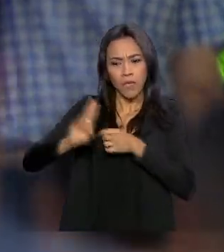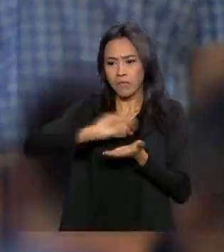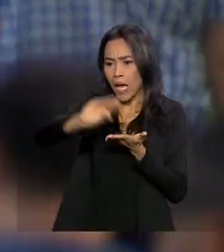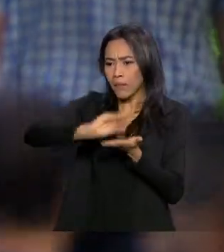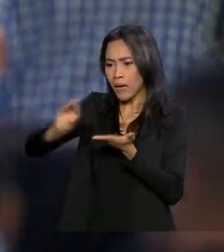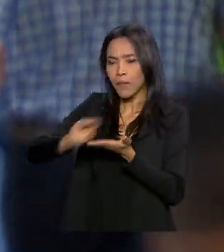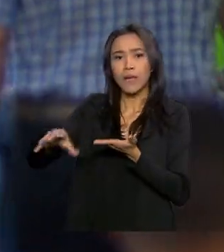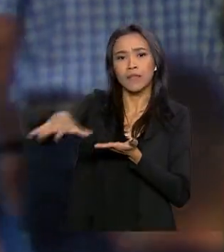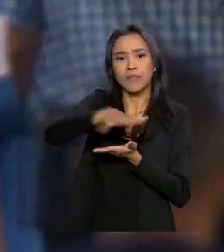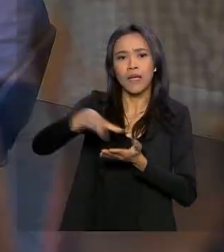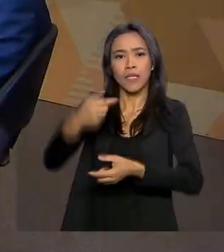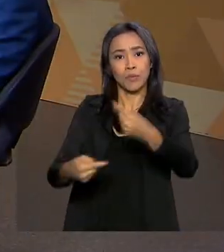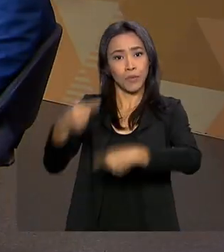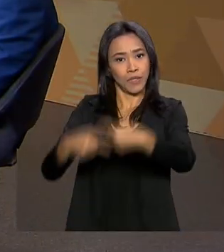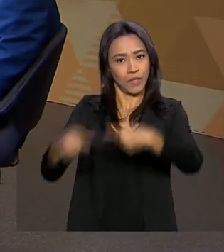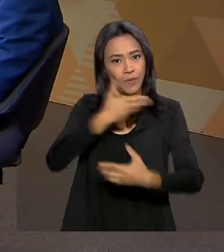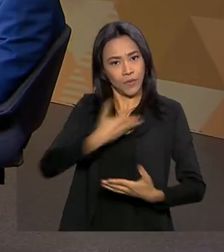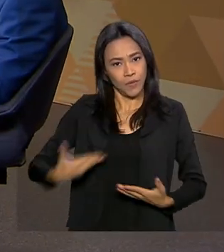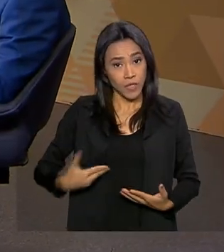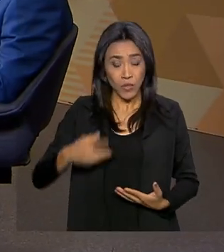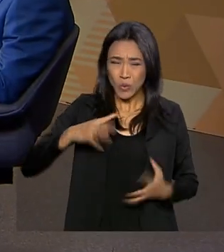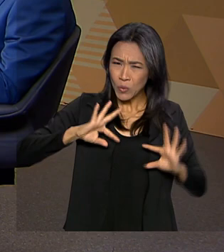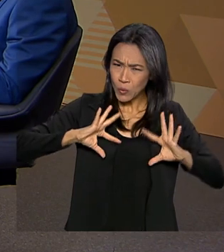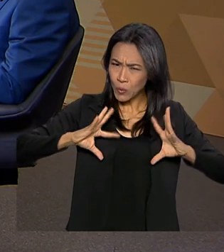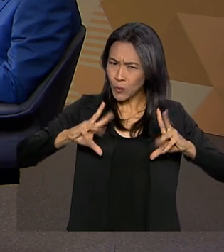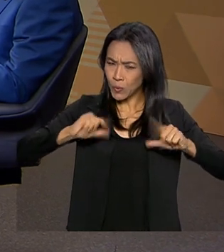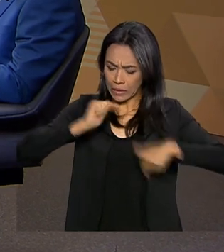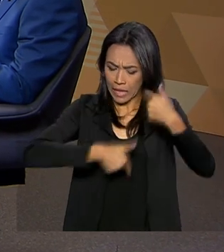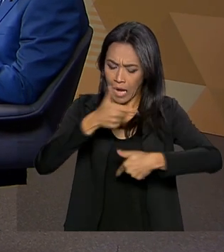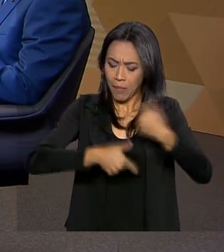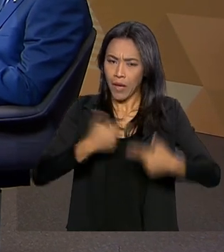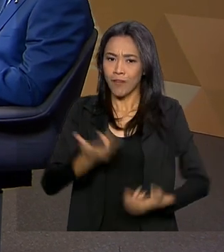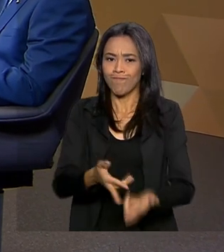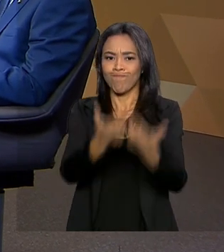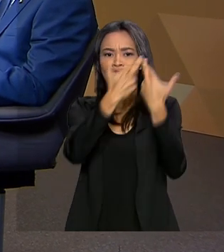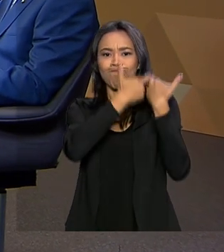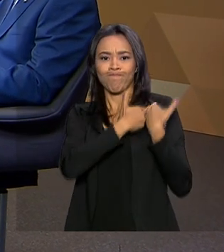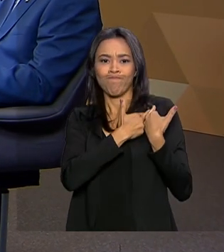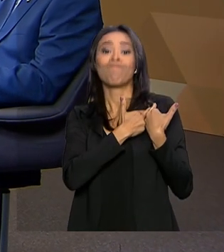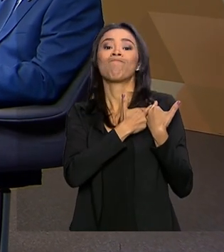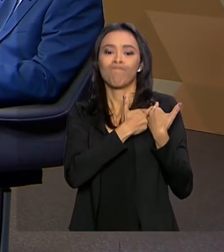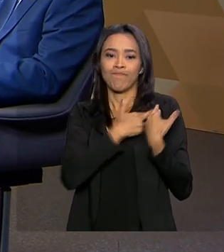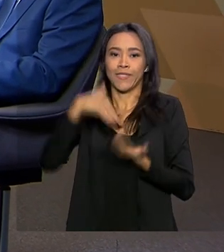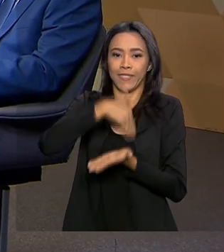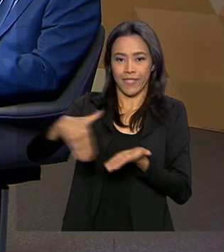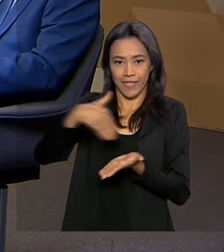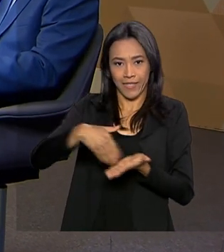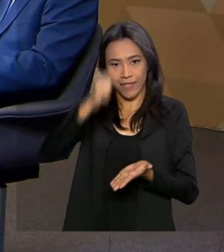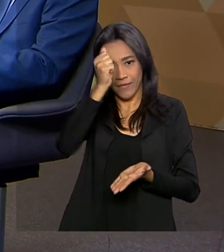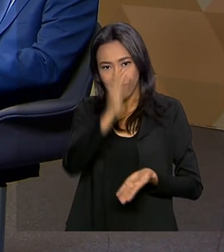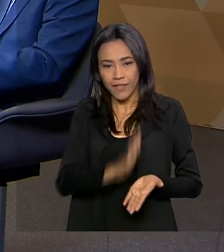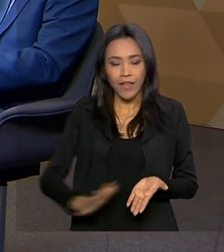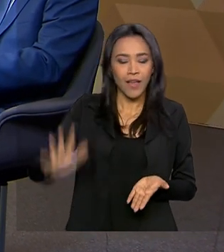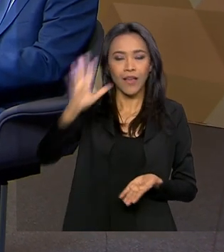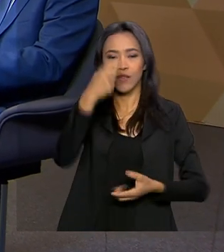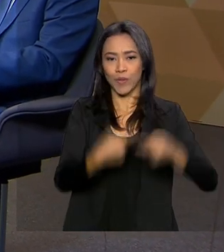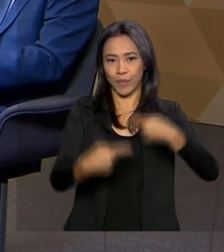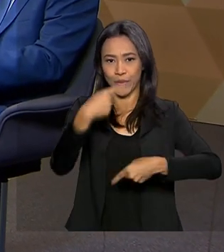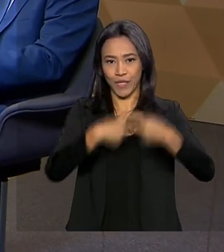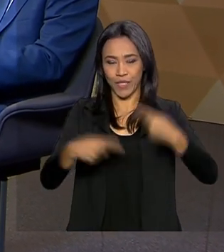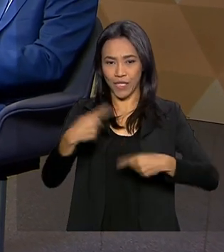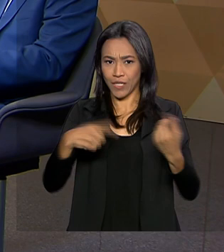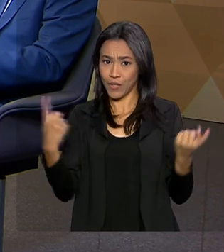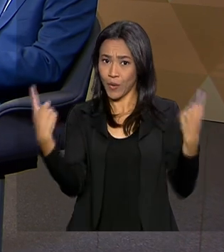de políticas públicas. Todo esse trabalho está sob responsabilidade da Secretaria Nacional de Políticas sobre